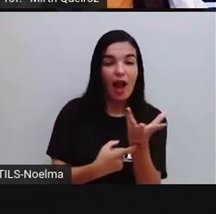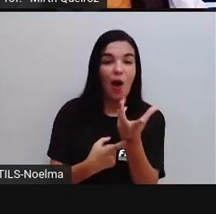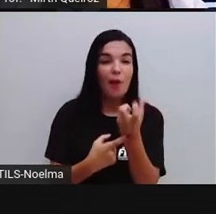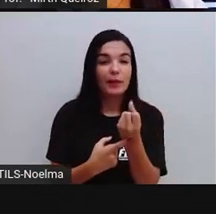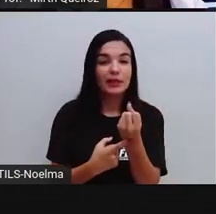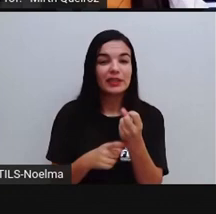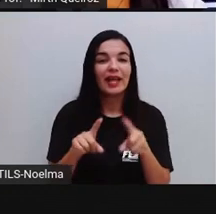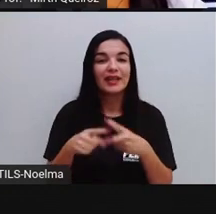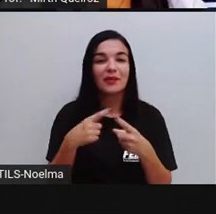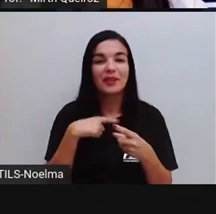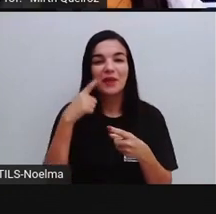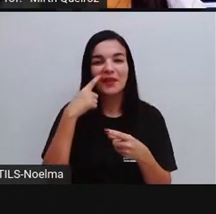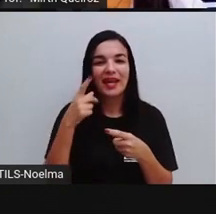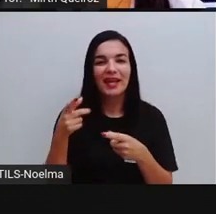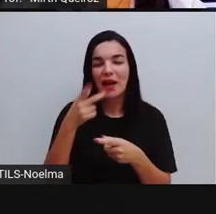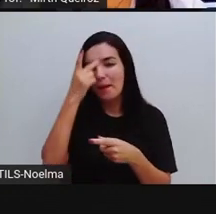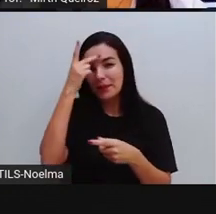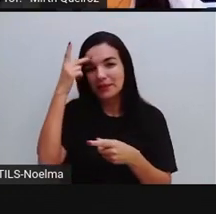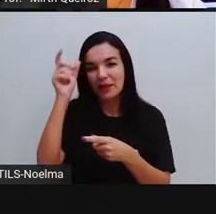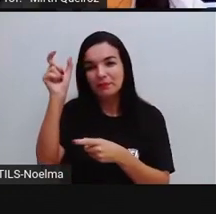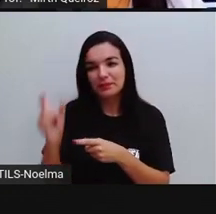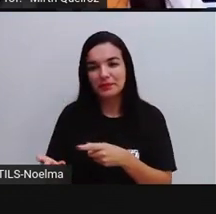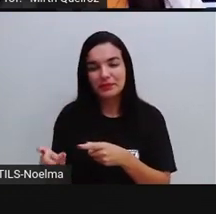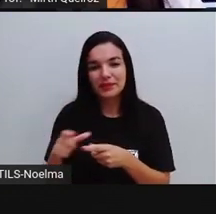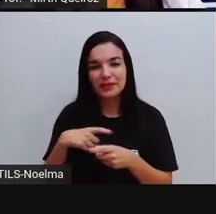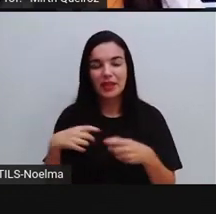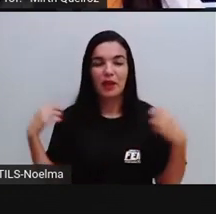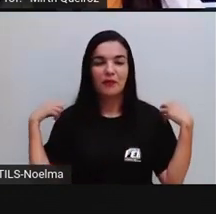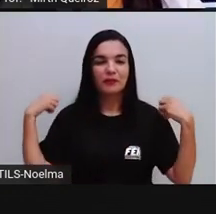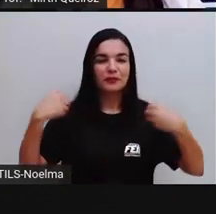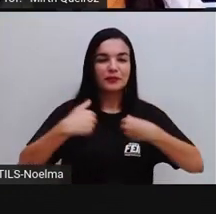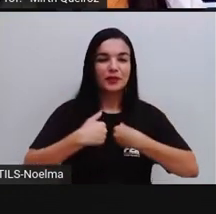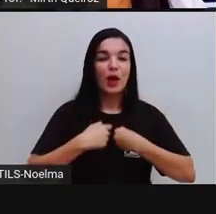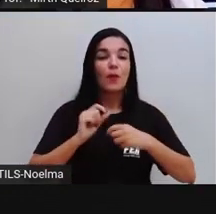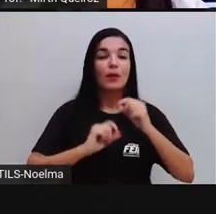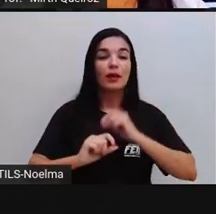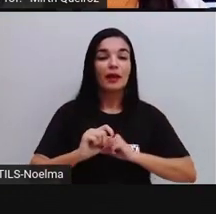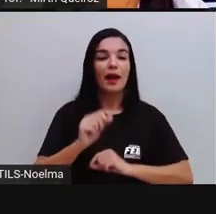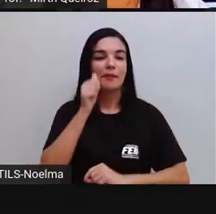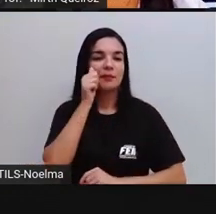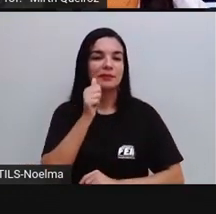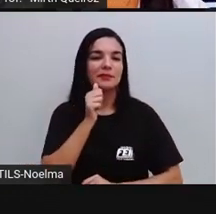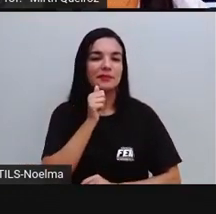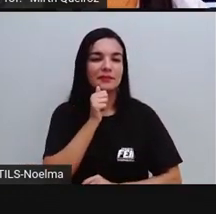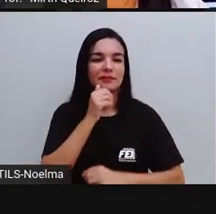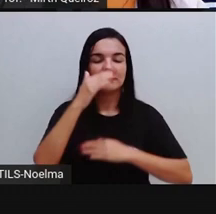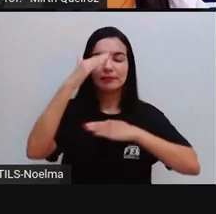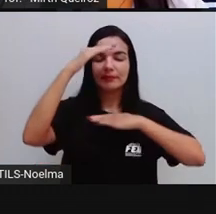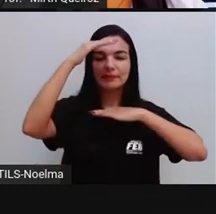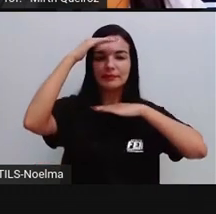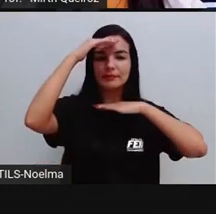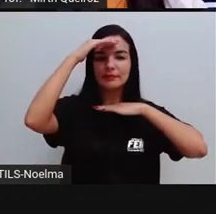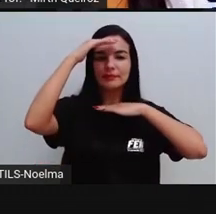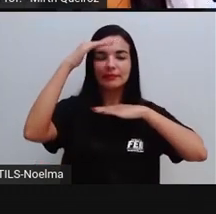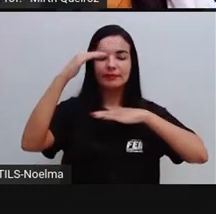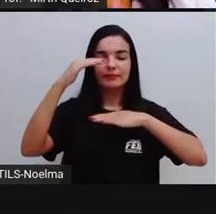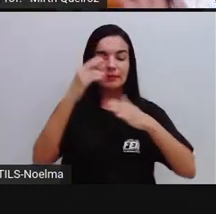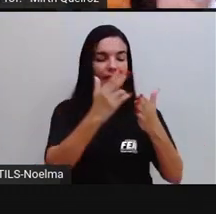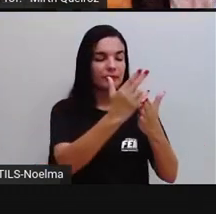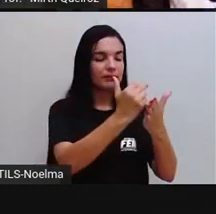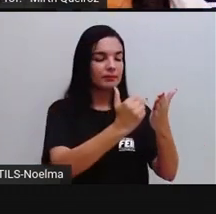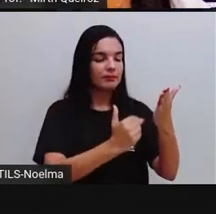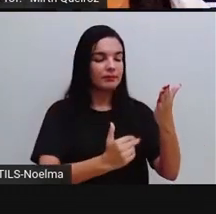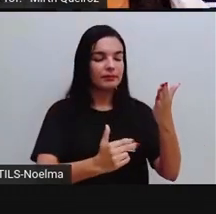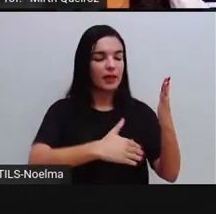ele vestido de quem? Nada mais, nada menos que Monalisa, né? Que é uma obra, porque